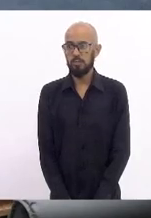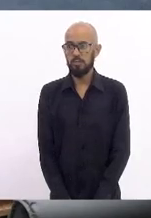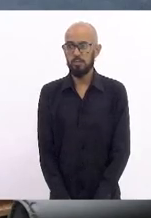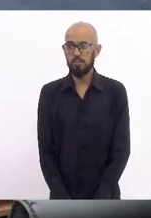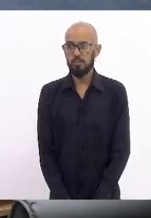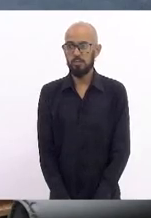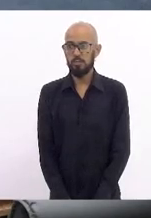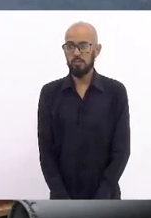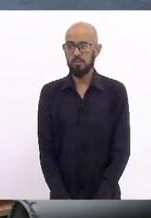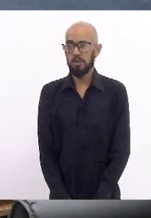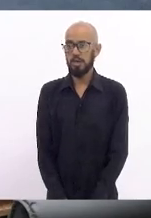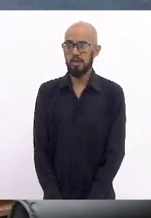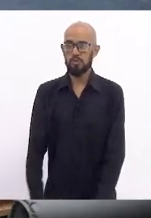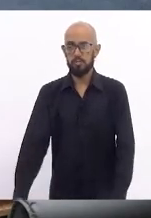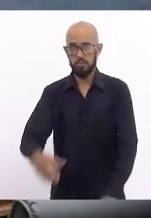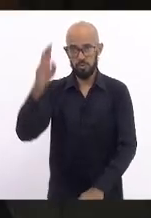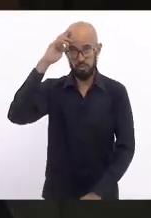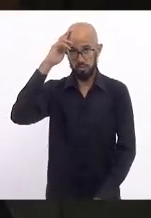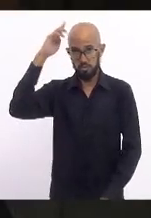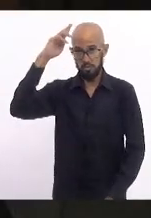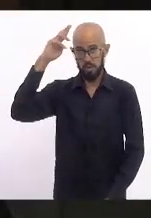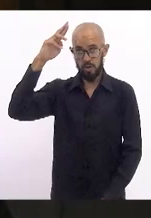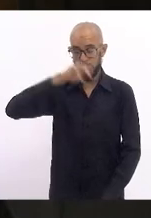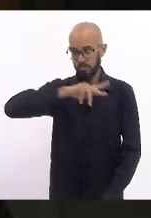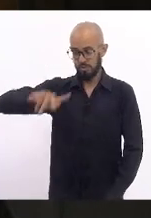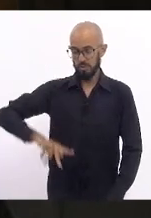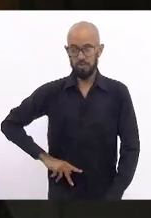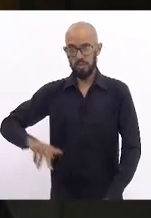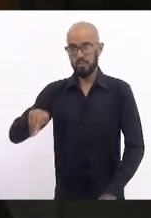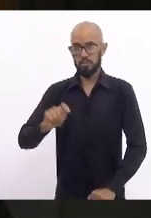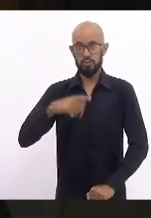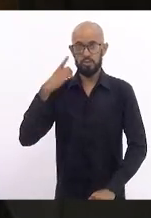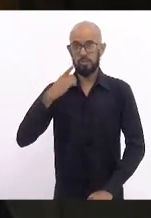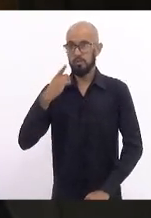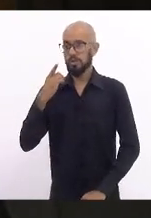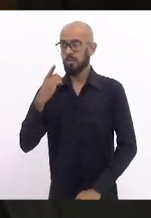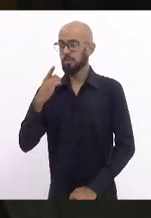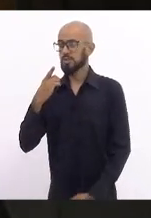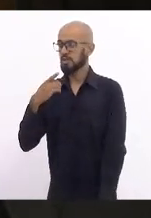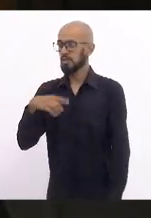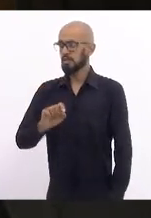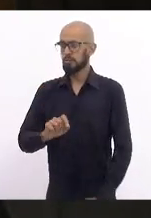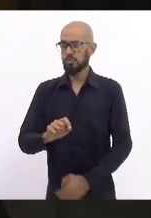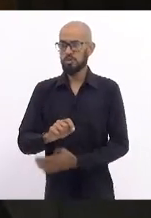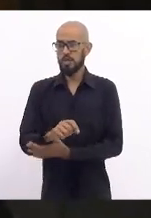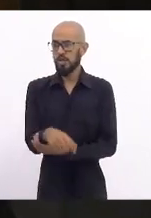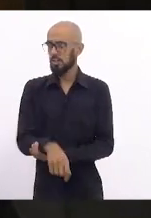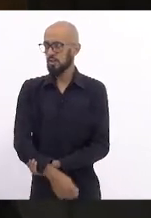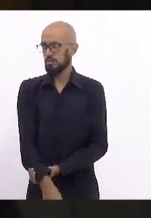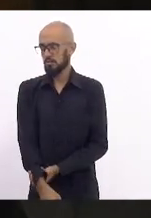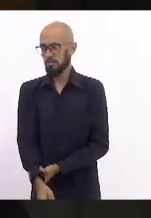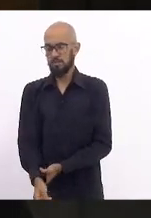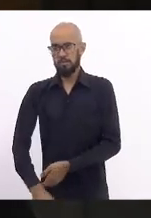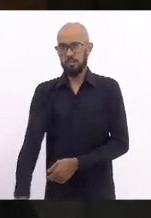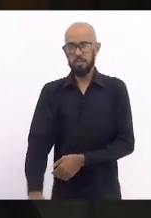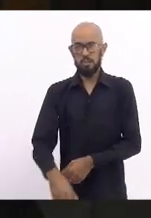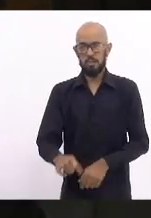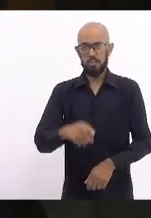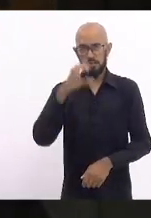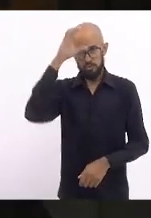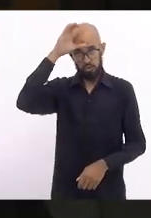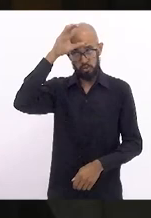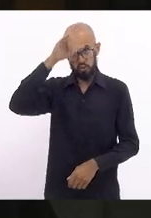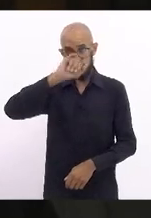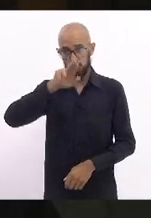Senhora Presidente, deputada Tia Ju, senhor